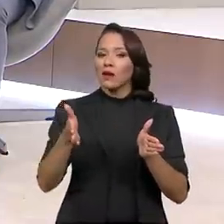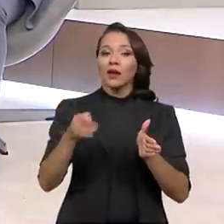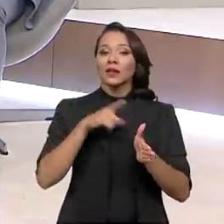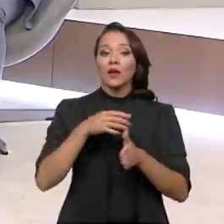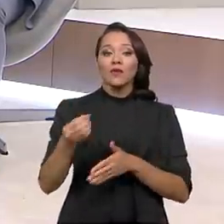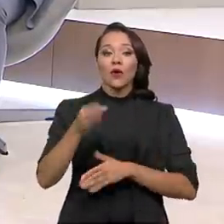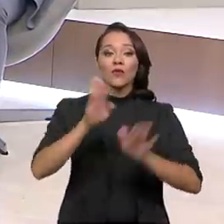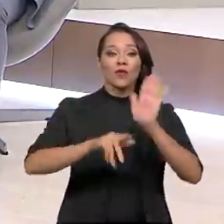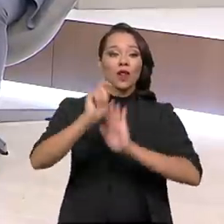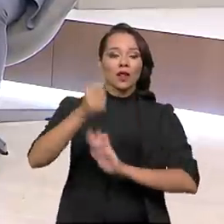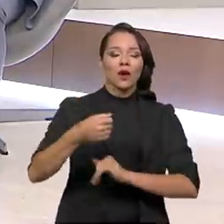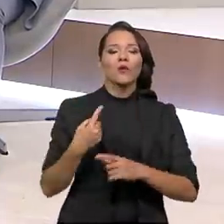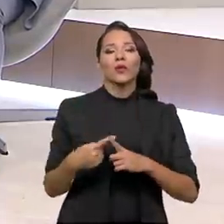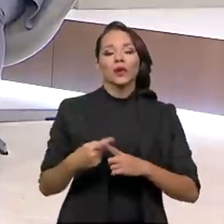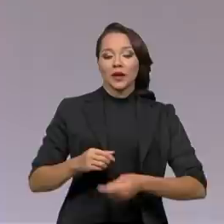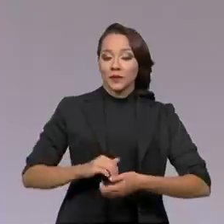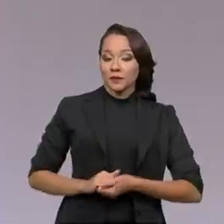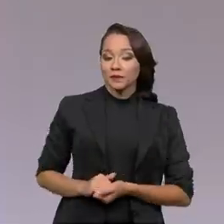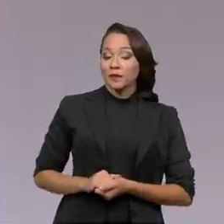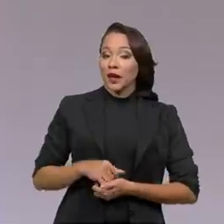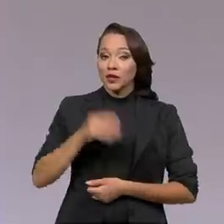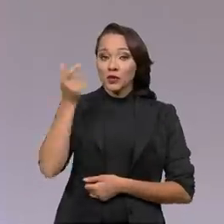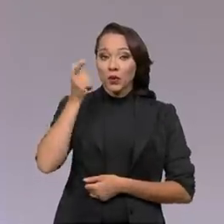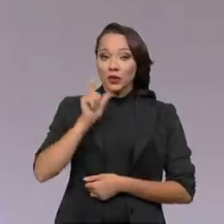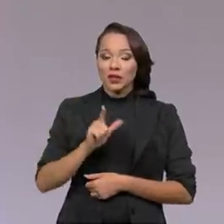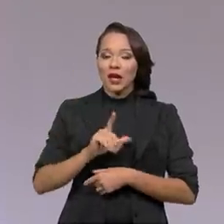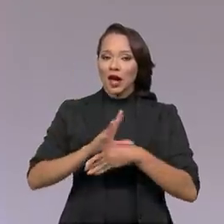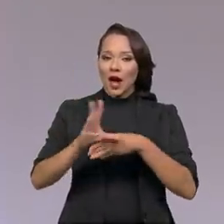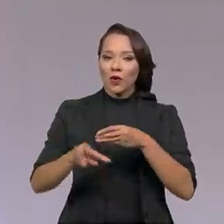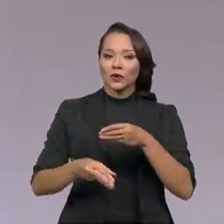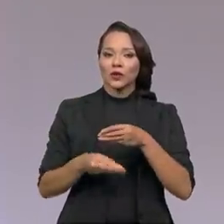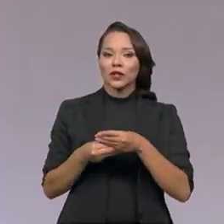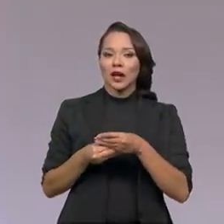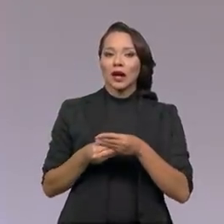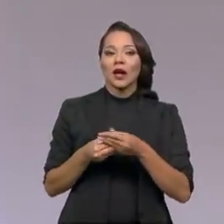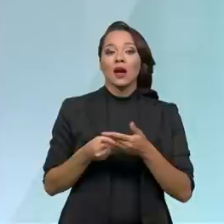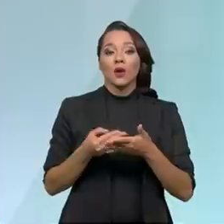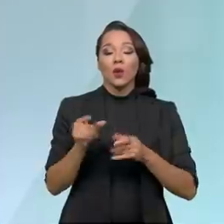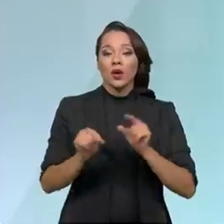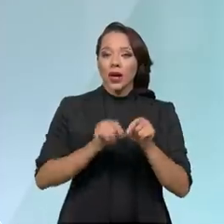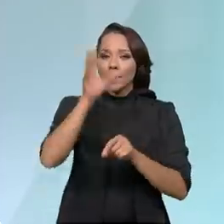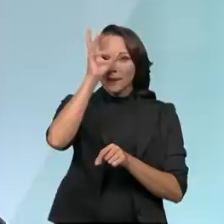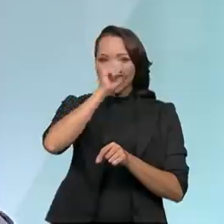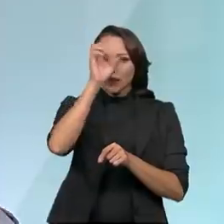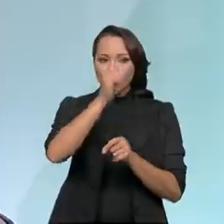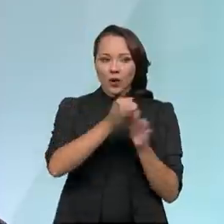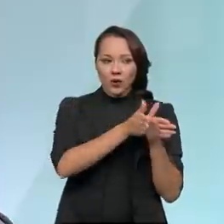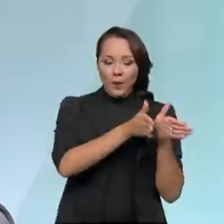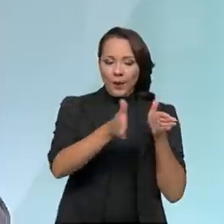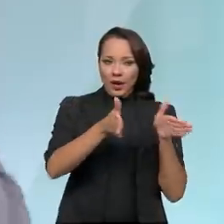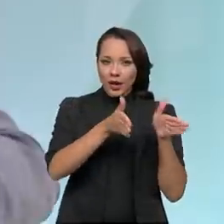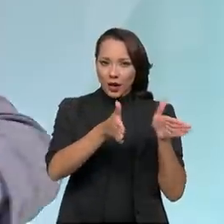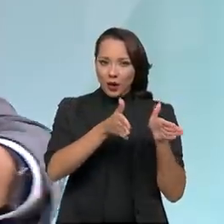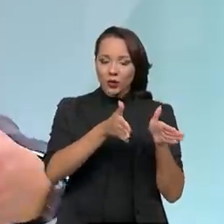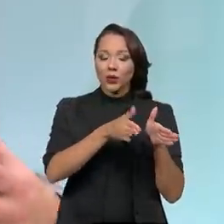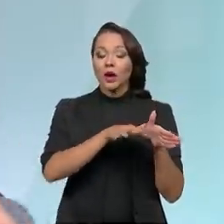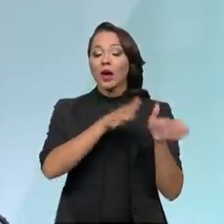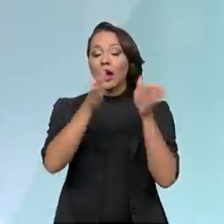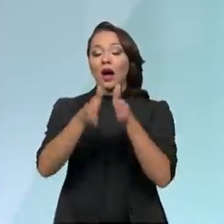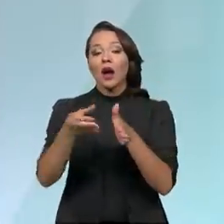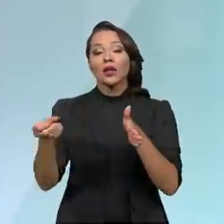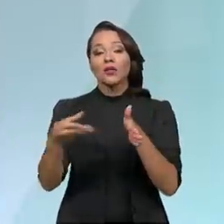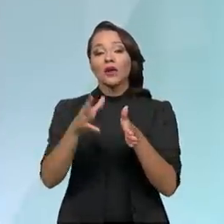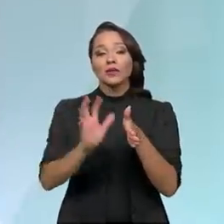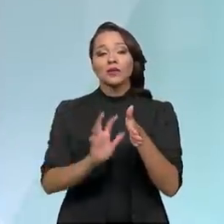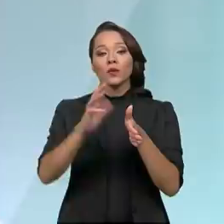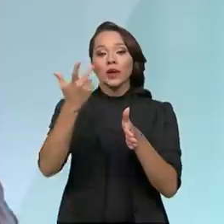novo leilão, porque a gente consegue incorporar as lições aprendidas do passado, a nova situação